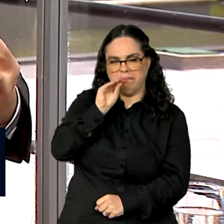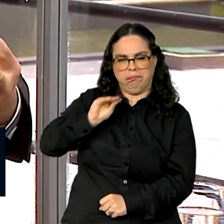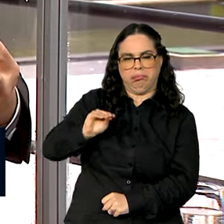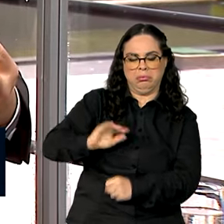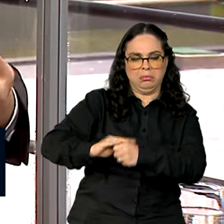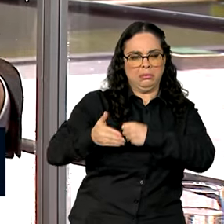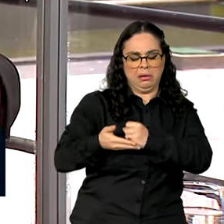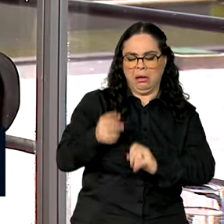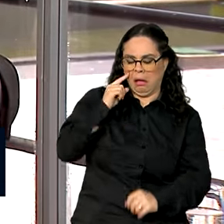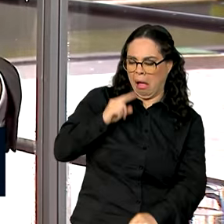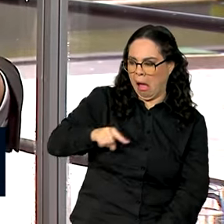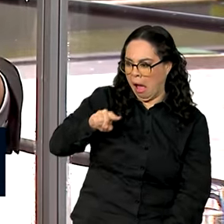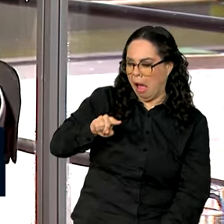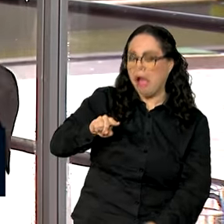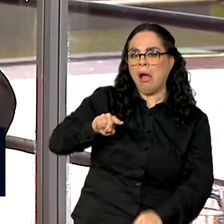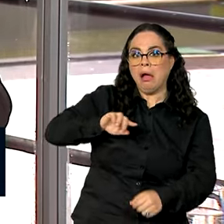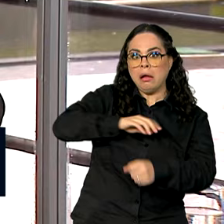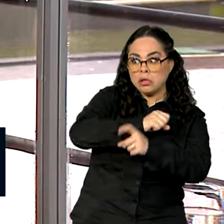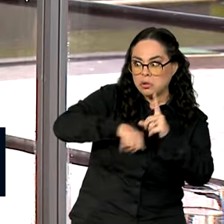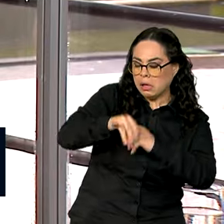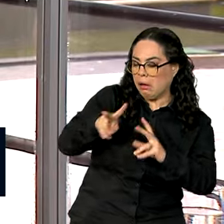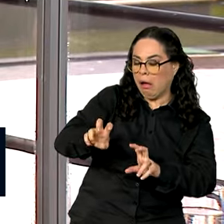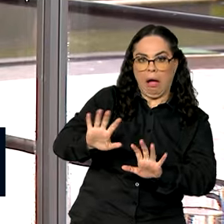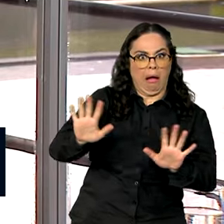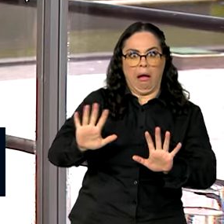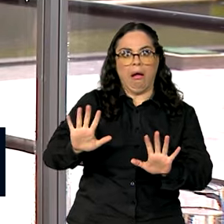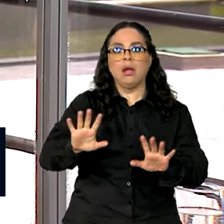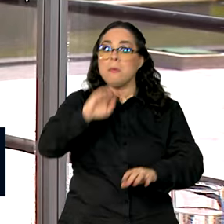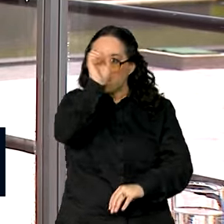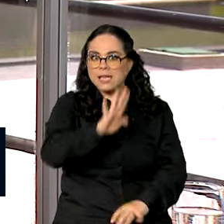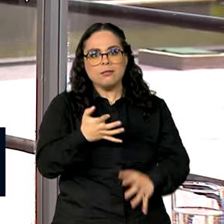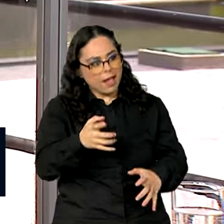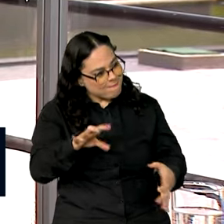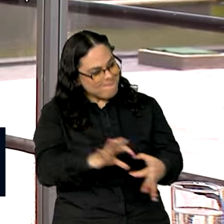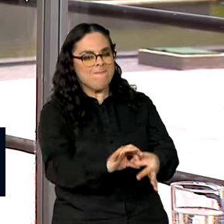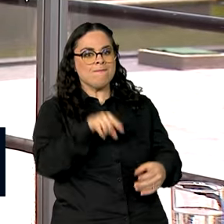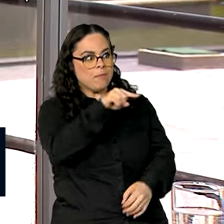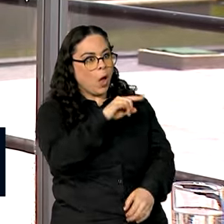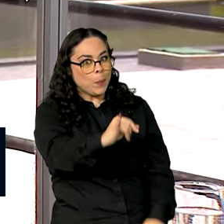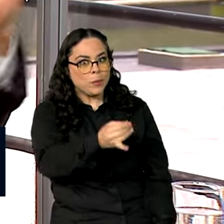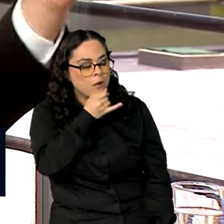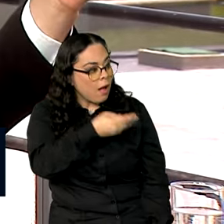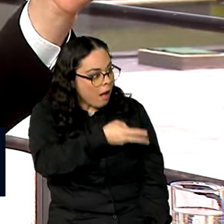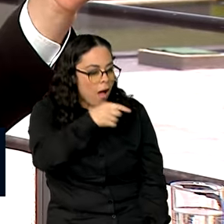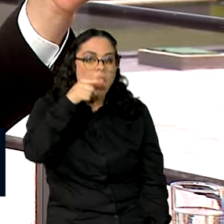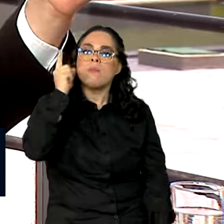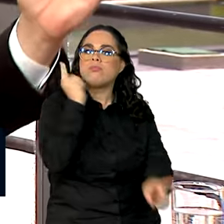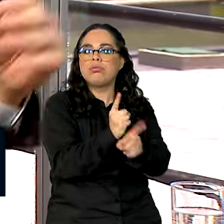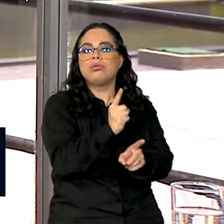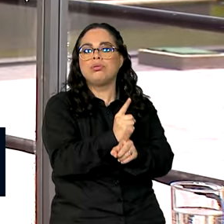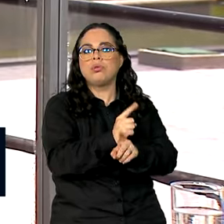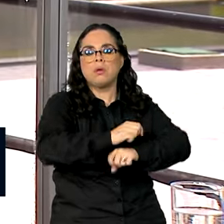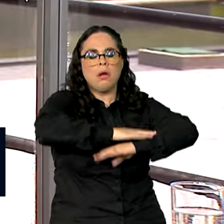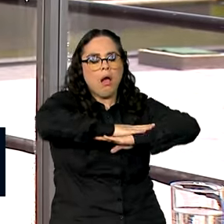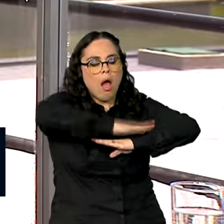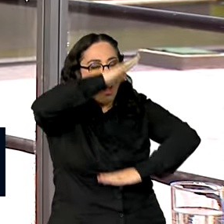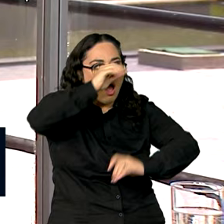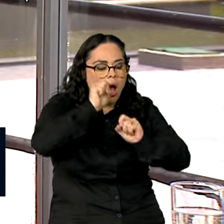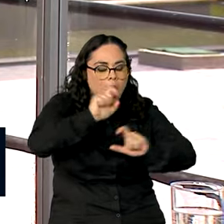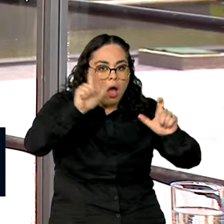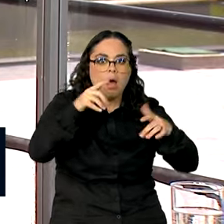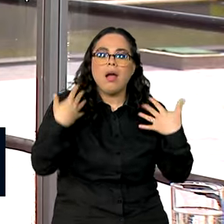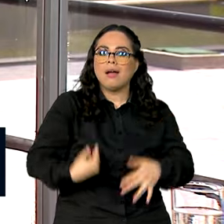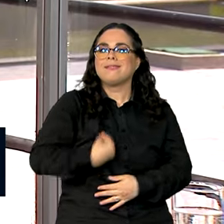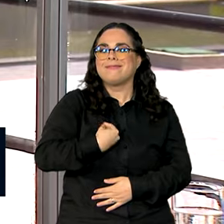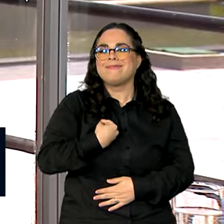sociedade nas próximas décadas. E o Brasil quer fazer dessa fresta de oportunidade uma grande janela. E o presidente Lula